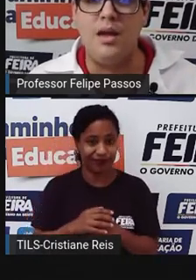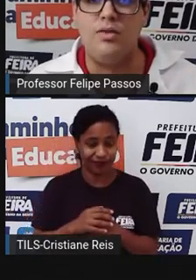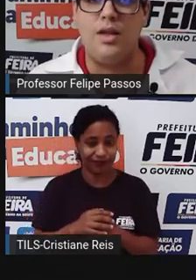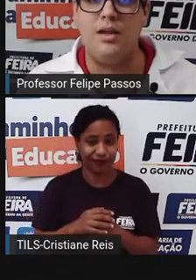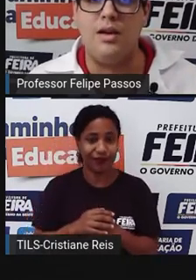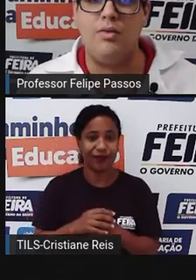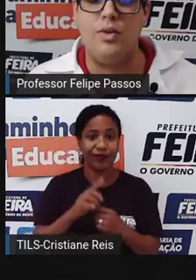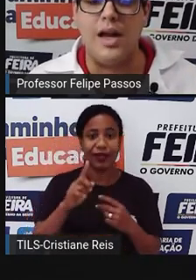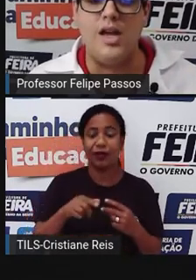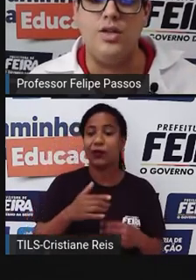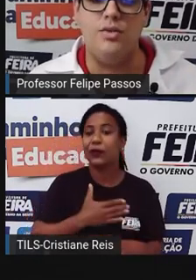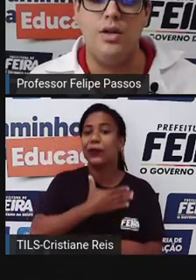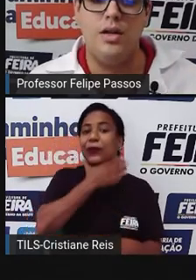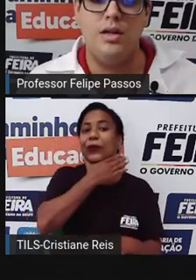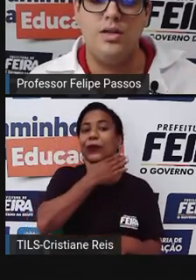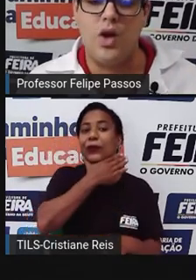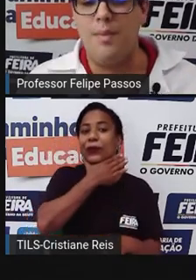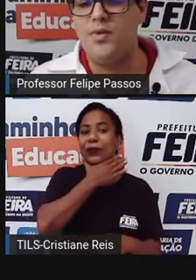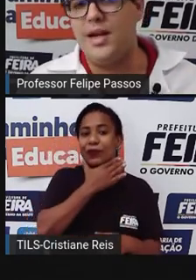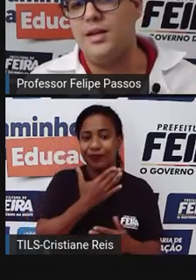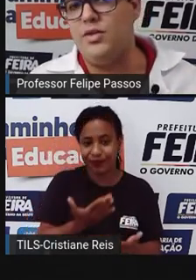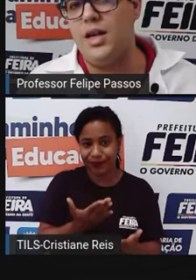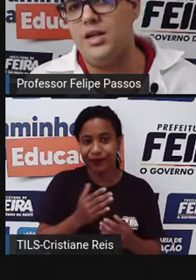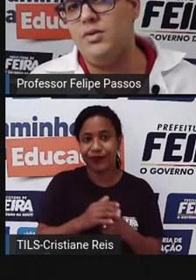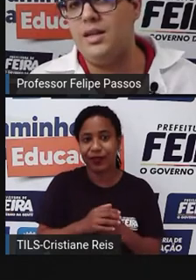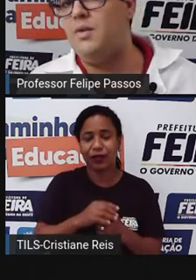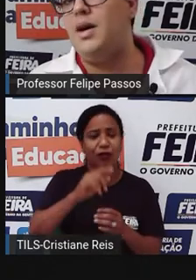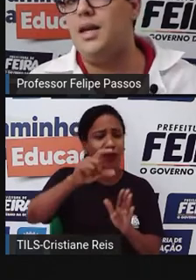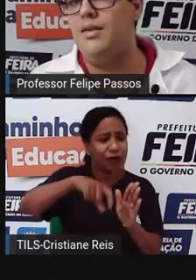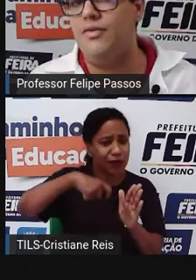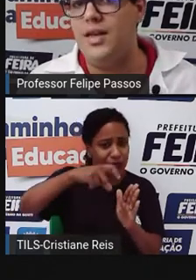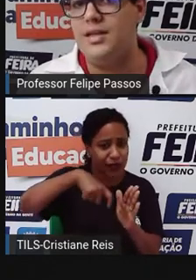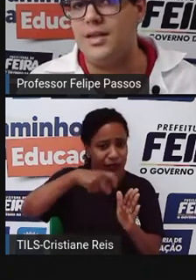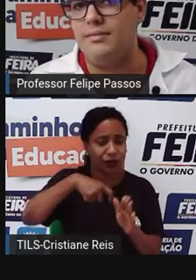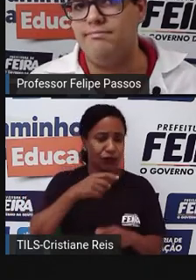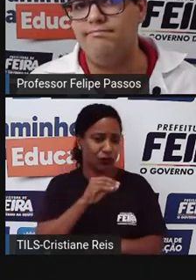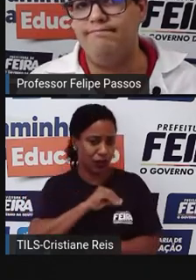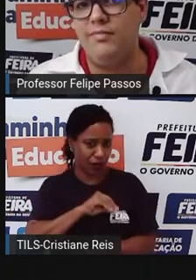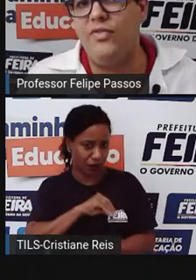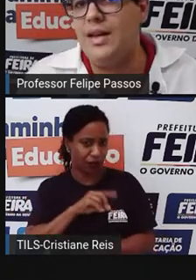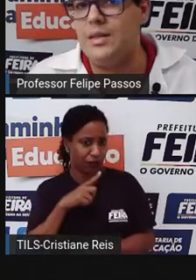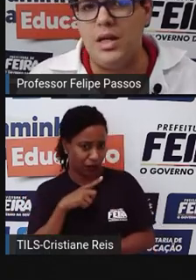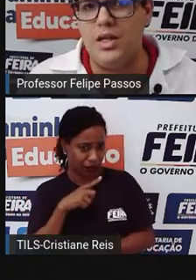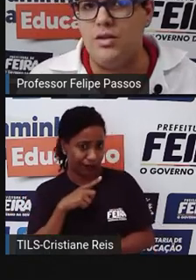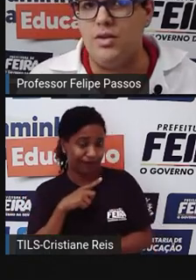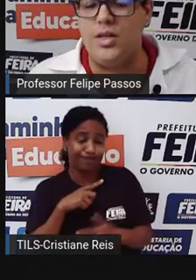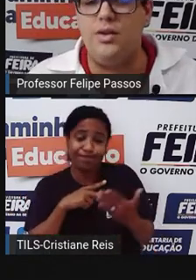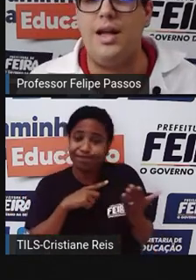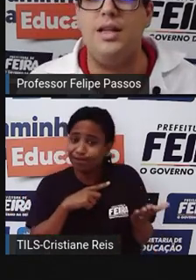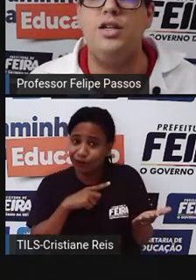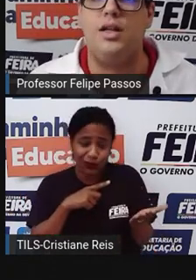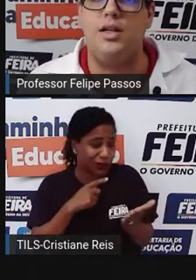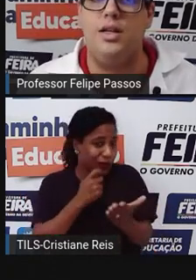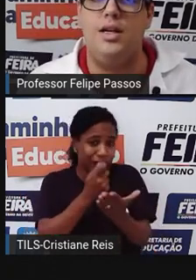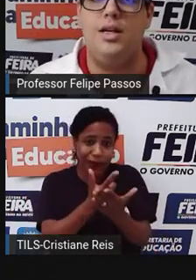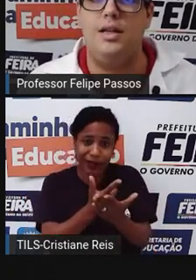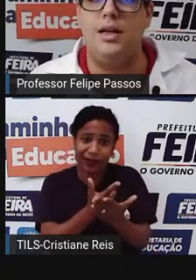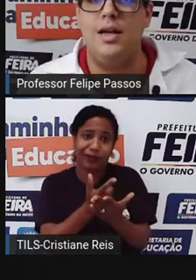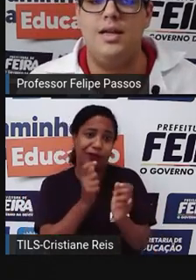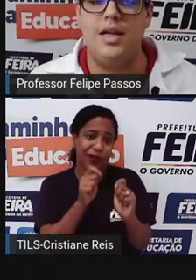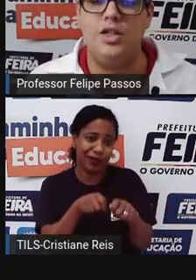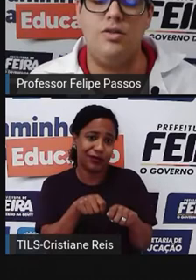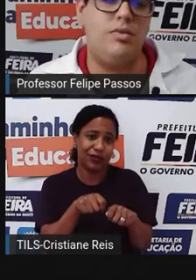endividamento, né? O crédito. Só é para usar cartão de crédito quem tem uma renda fixa. Infelizmente, estou sendo realista aqui,